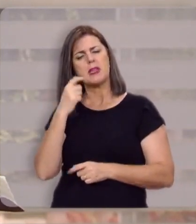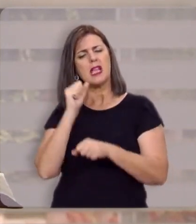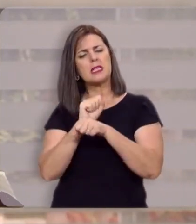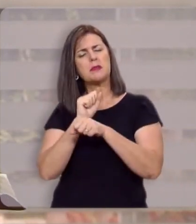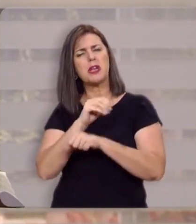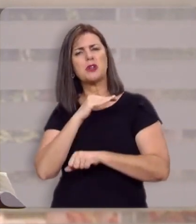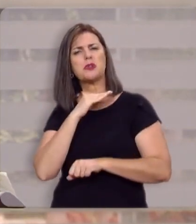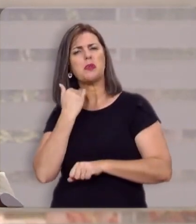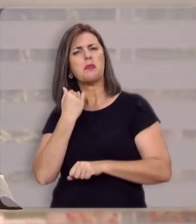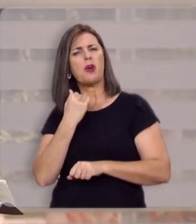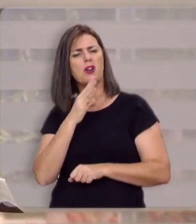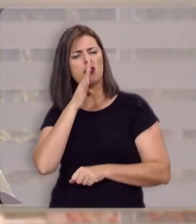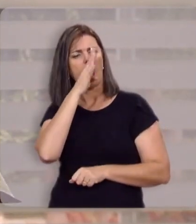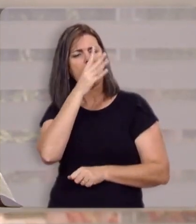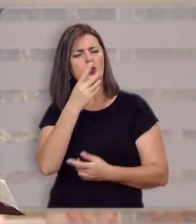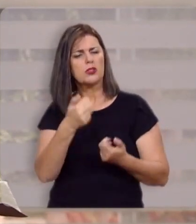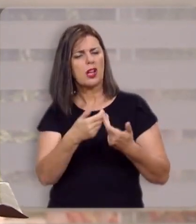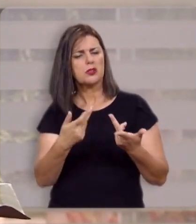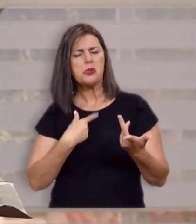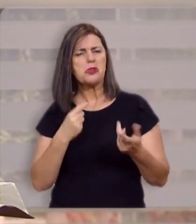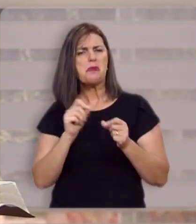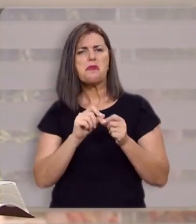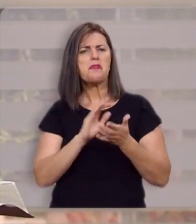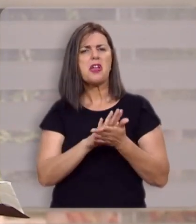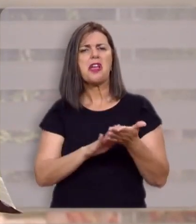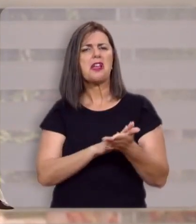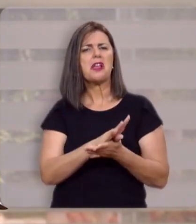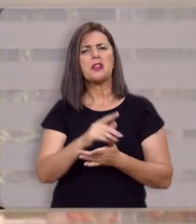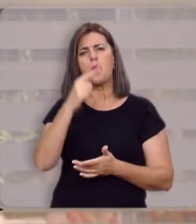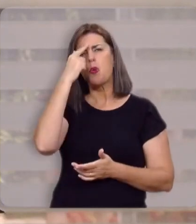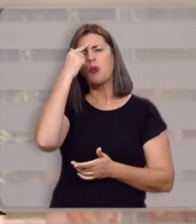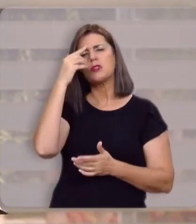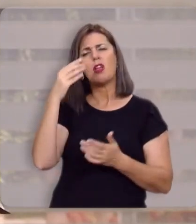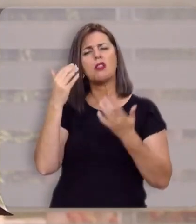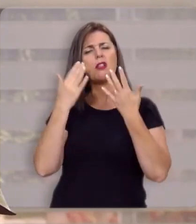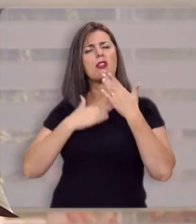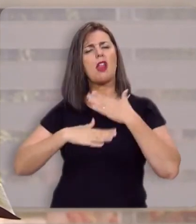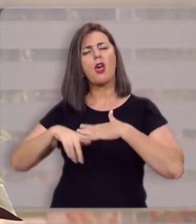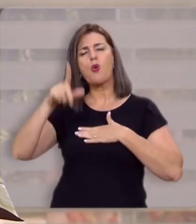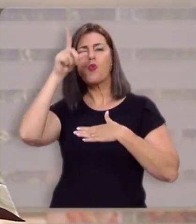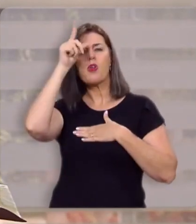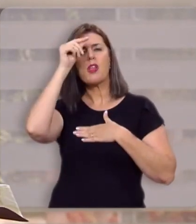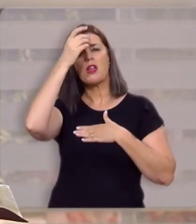acusado de um crime que ele não praticou, com a consciência tranquila,